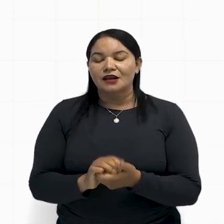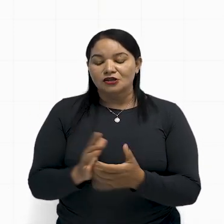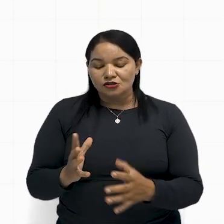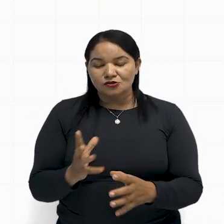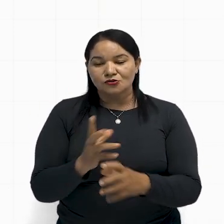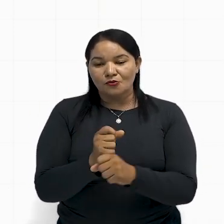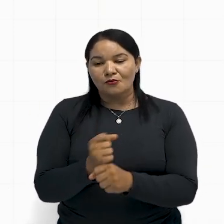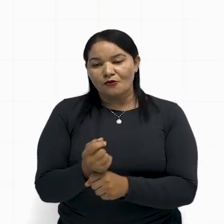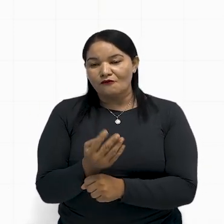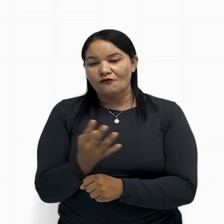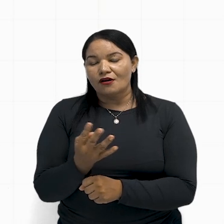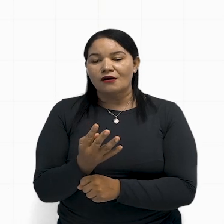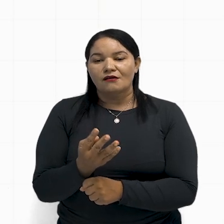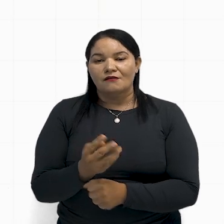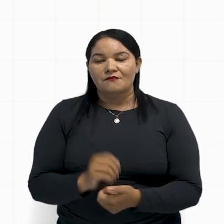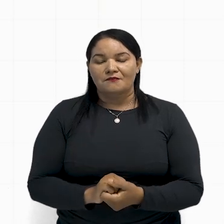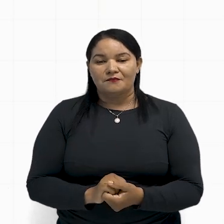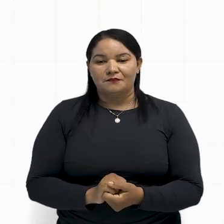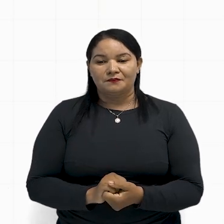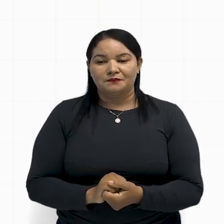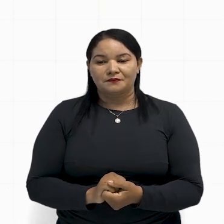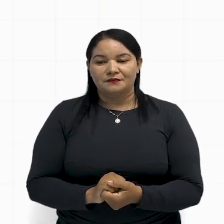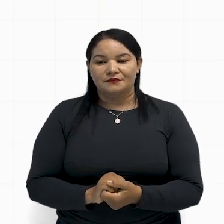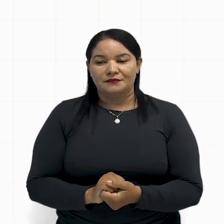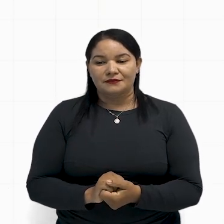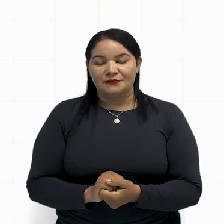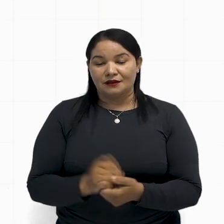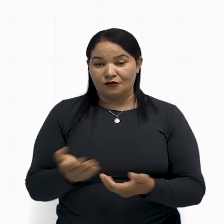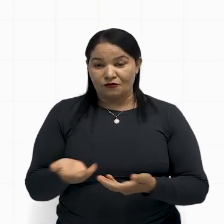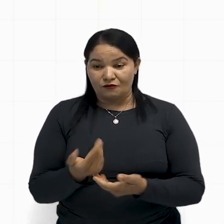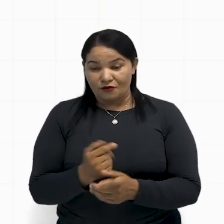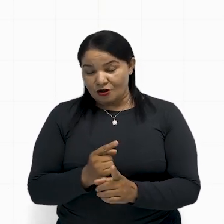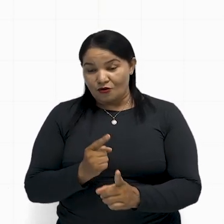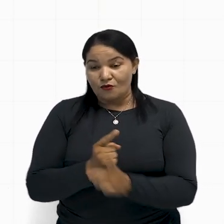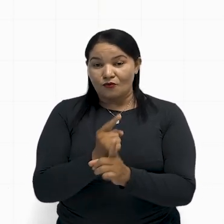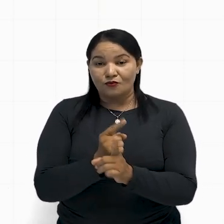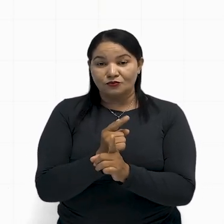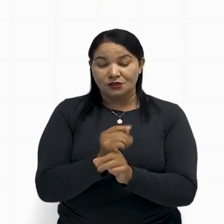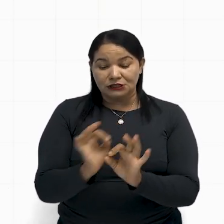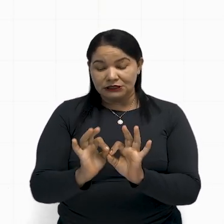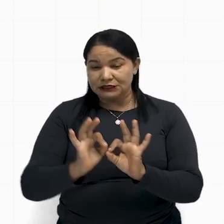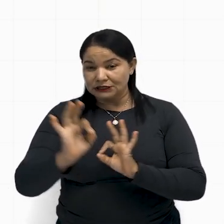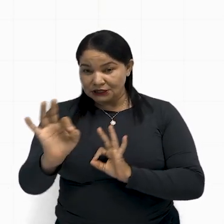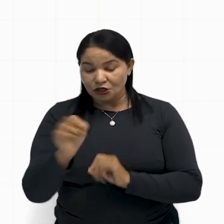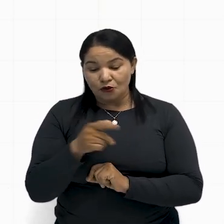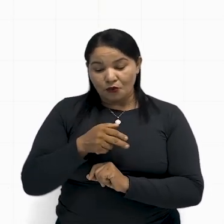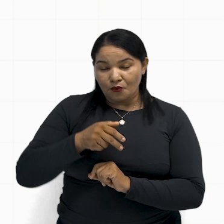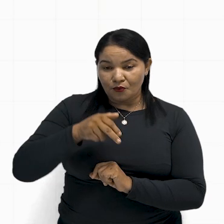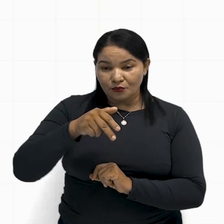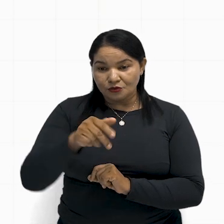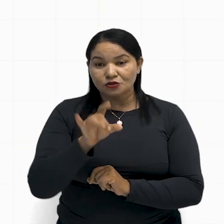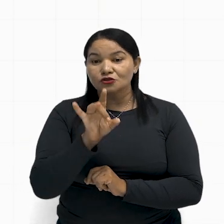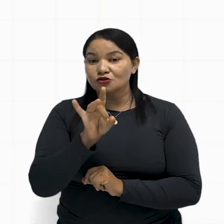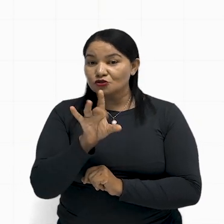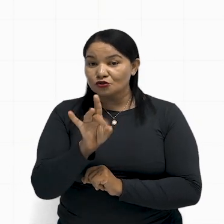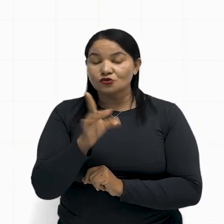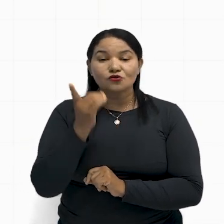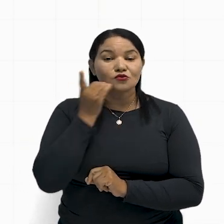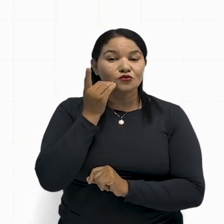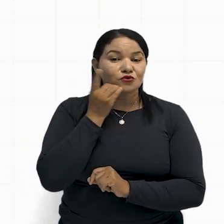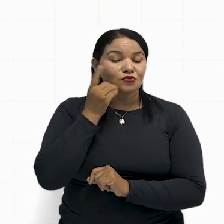três valores aí, nós vamos encontrar a distância que ele percorreu somente na